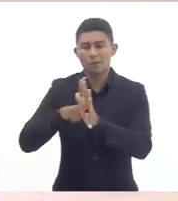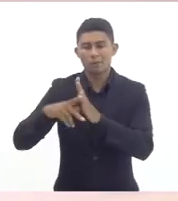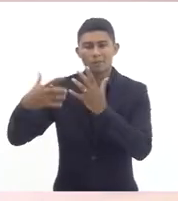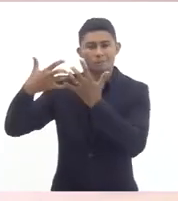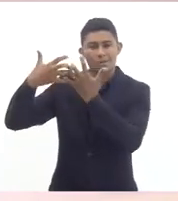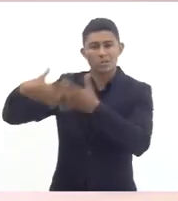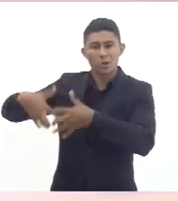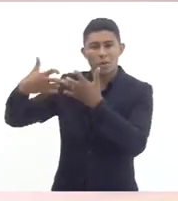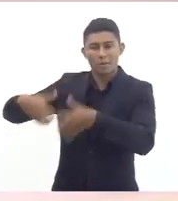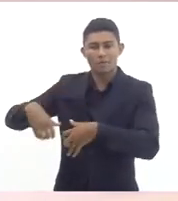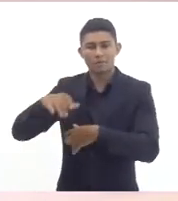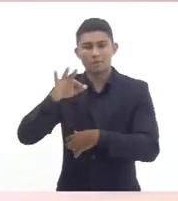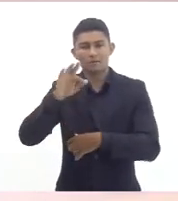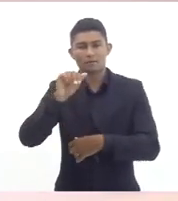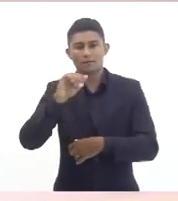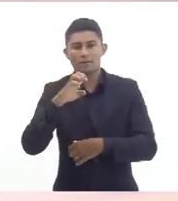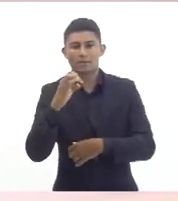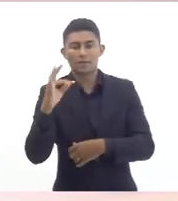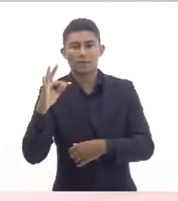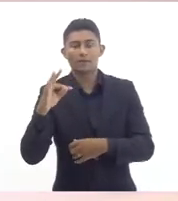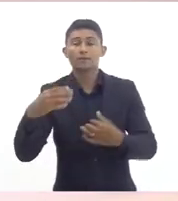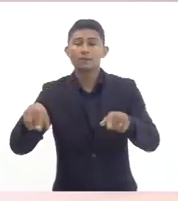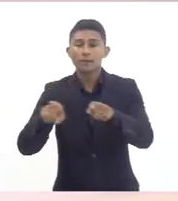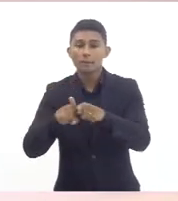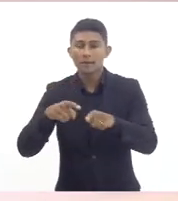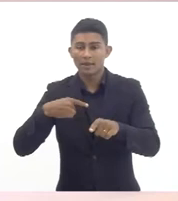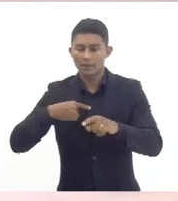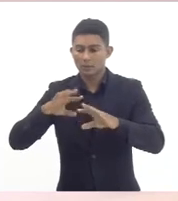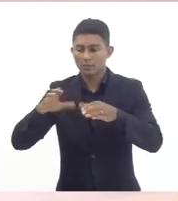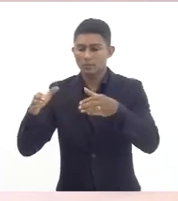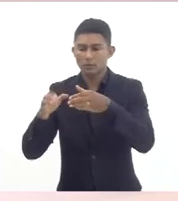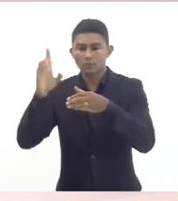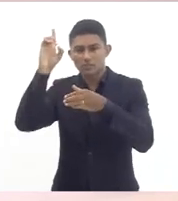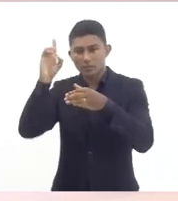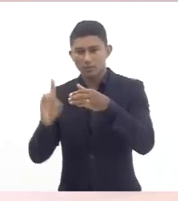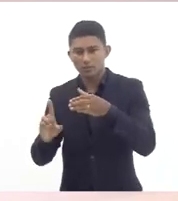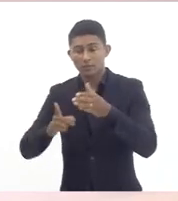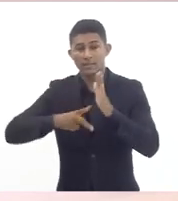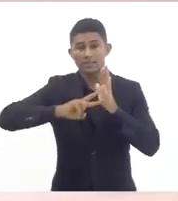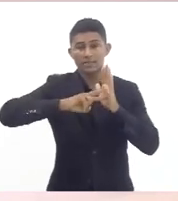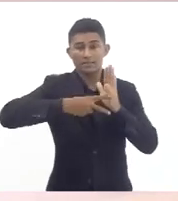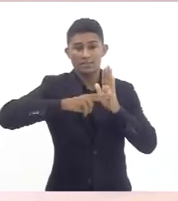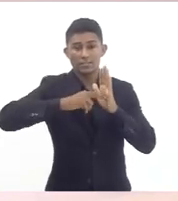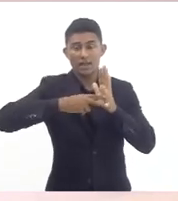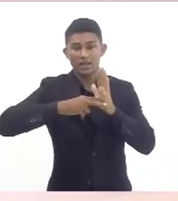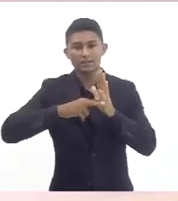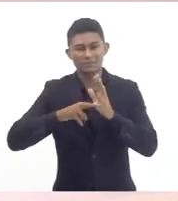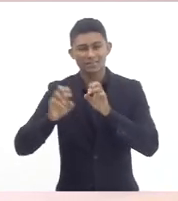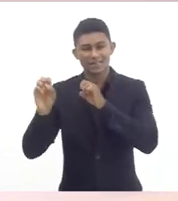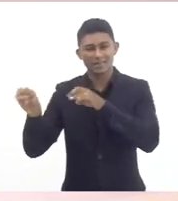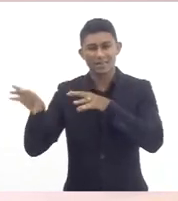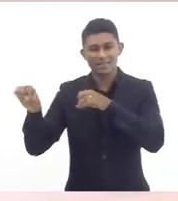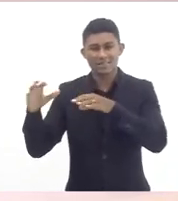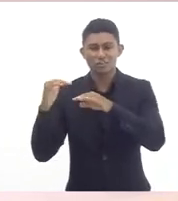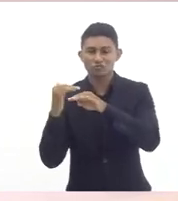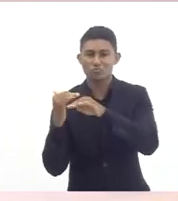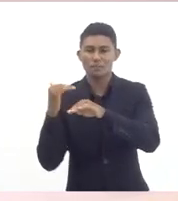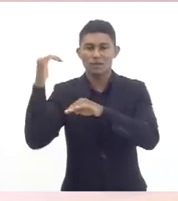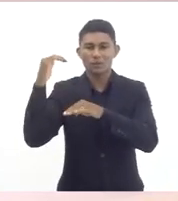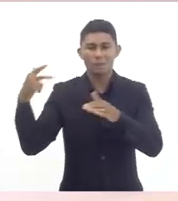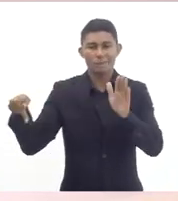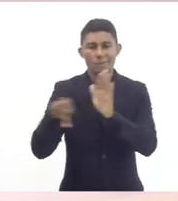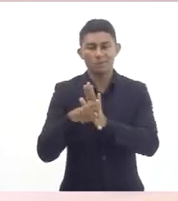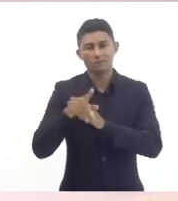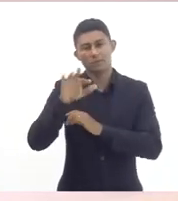membro da diretoria da ADS Faietec que é o sindicato do ensino superior da Faietec e é claro que já é